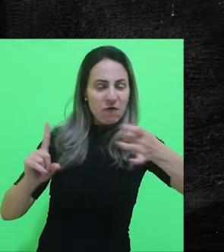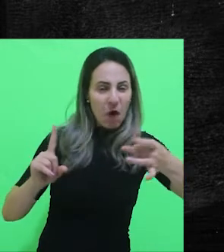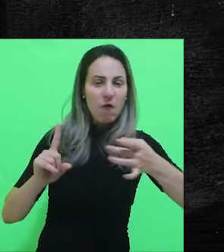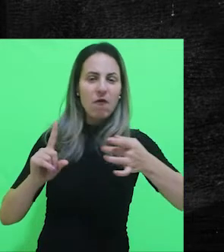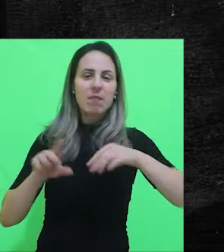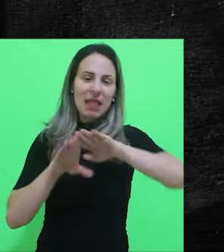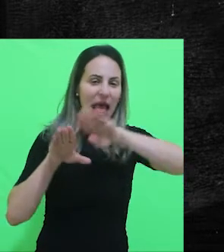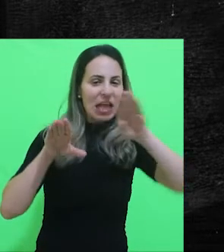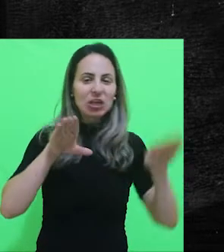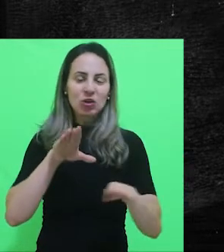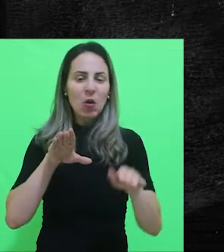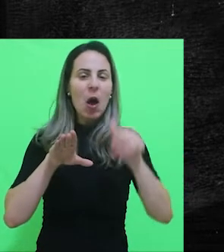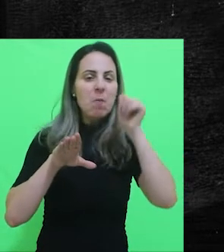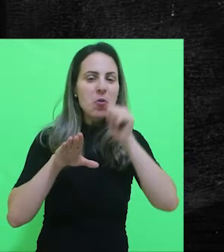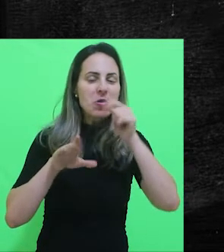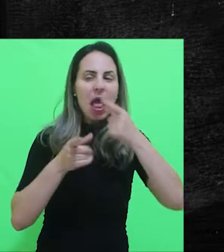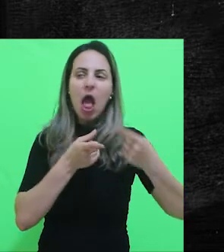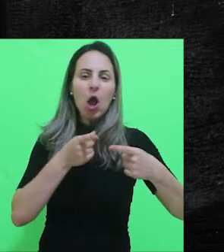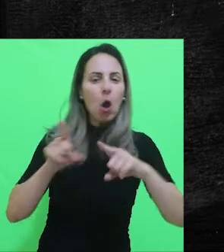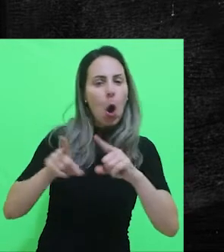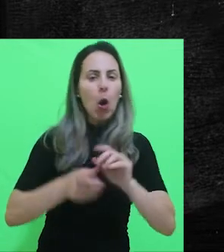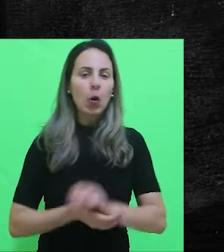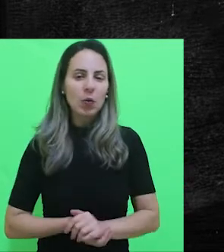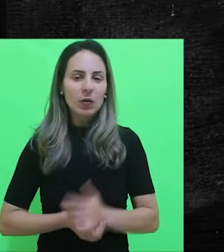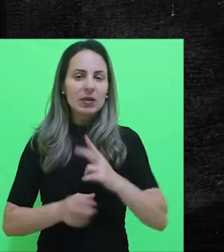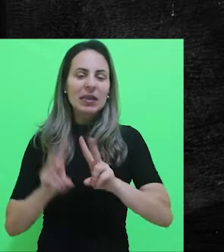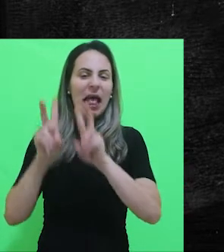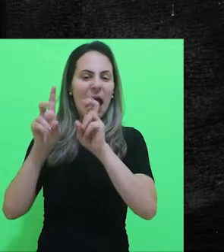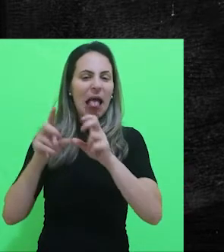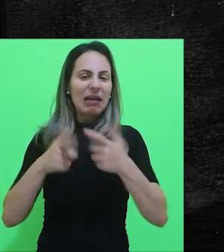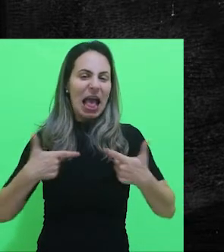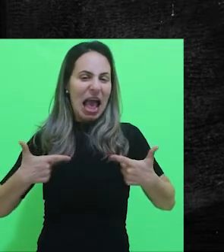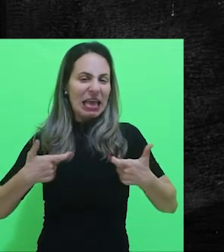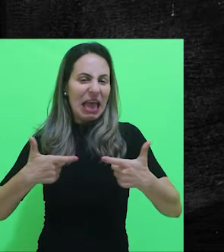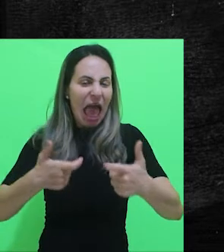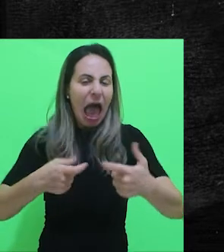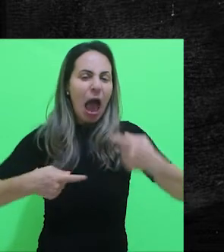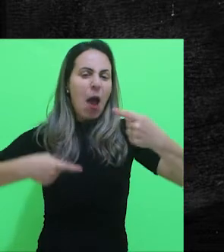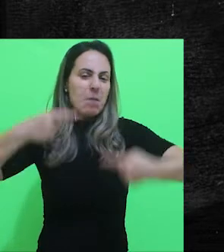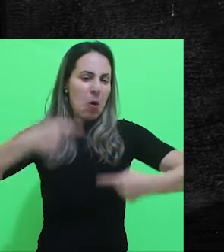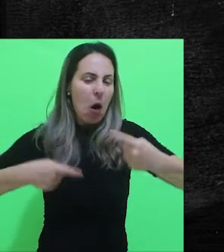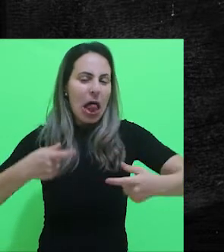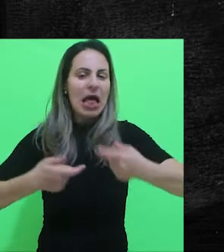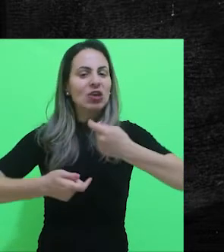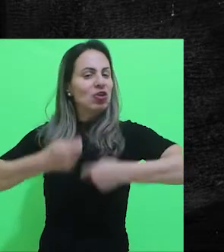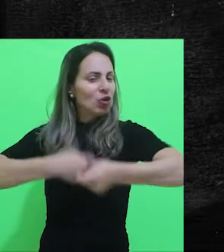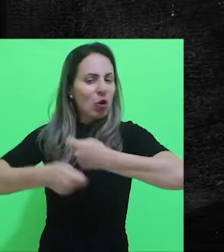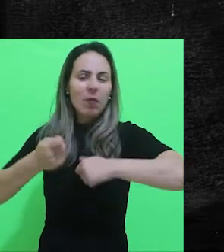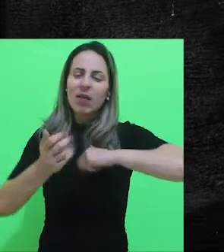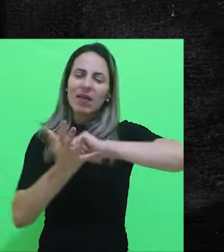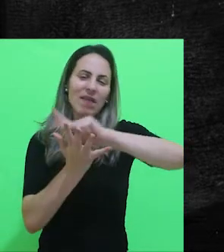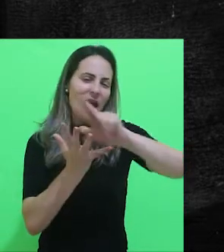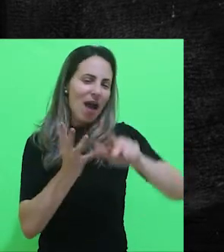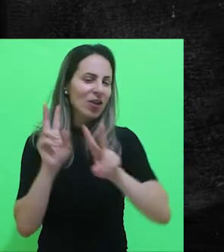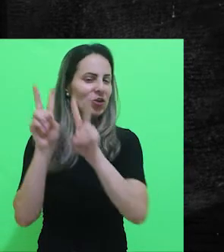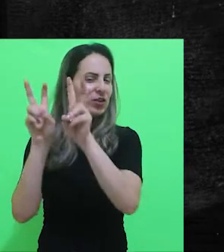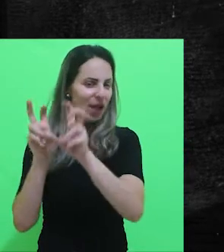desigualdades contra as mulheres, questões de guerra, questões políticas, econômicas, entre outras.